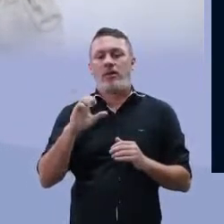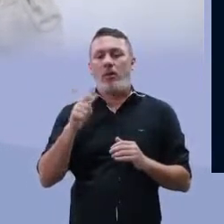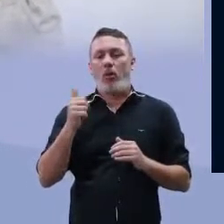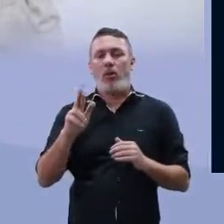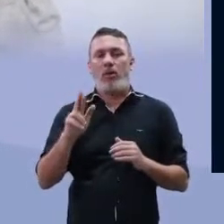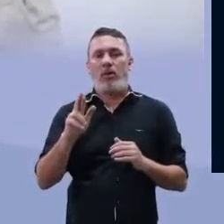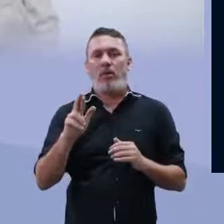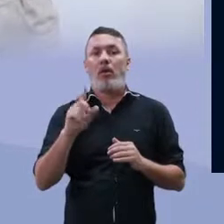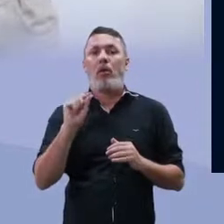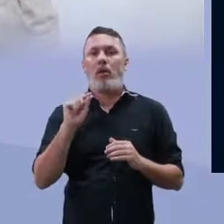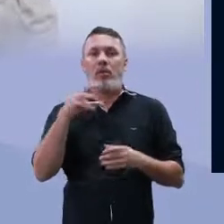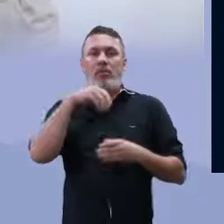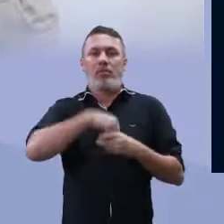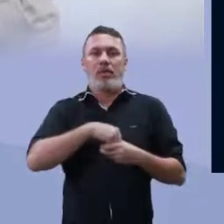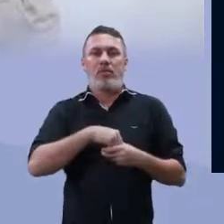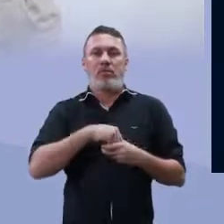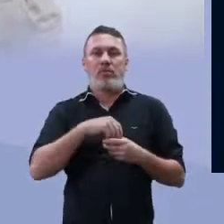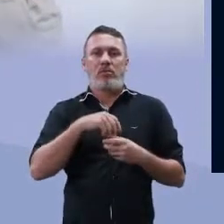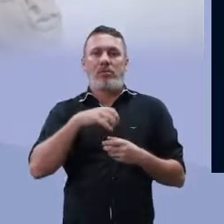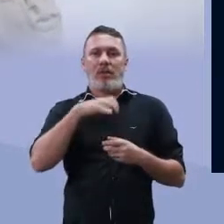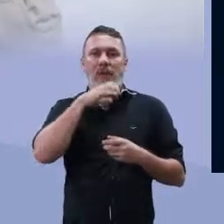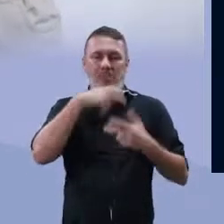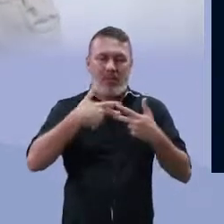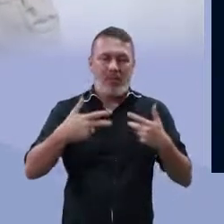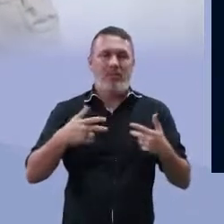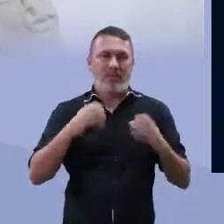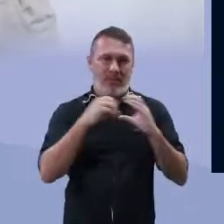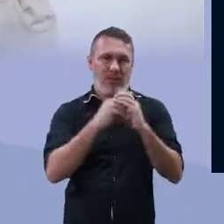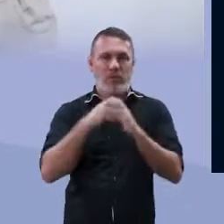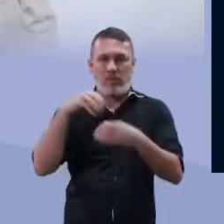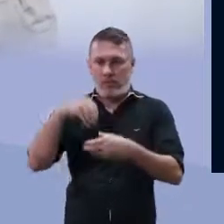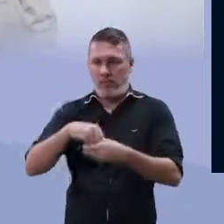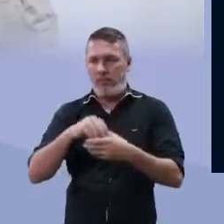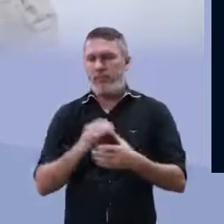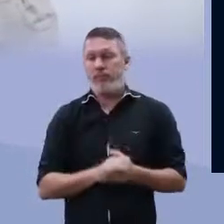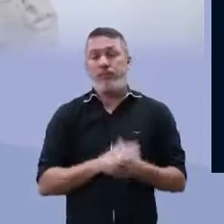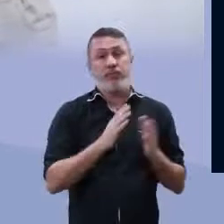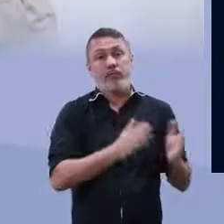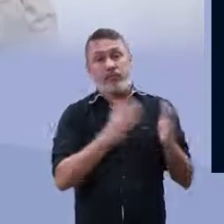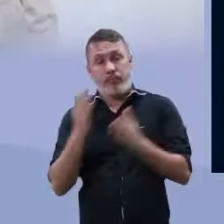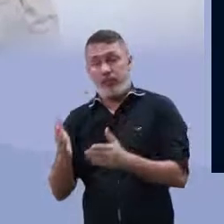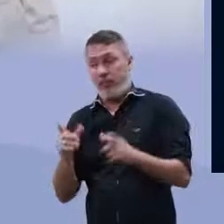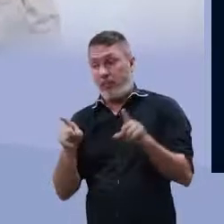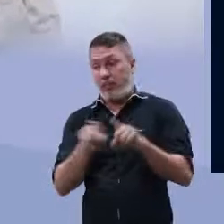digestão é intracelular. Ela é dentro, né? Do corpo desse animal, dentro da célula.